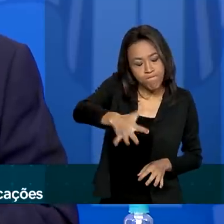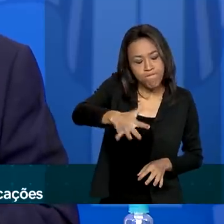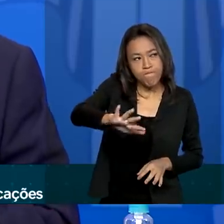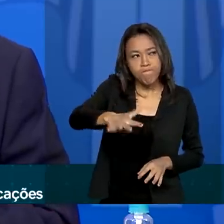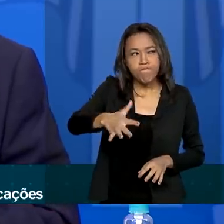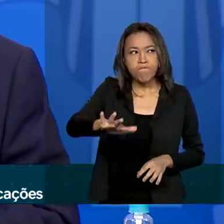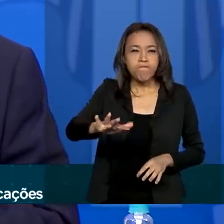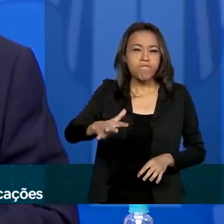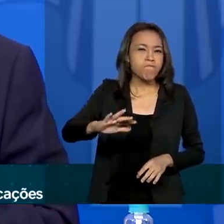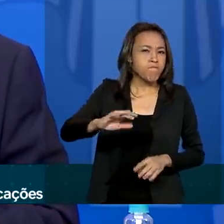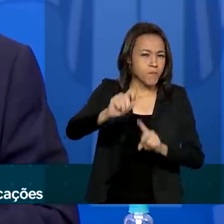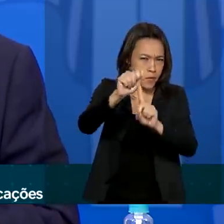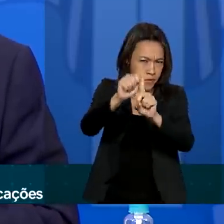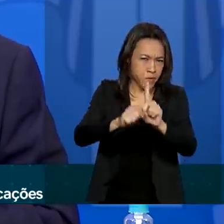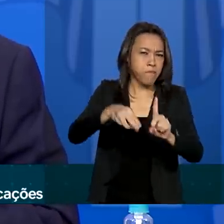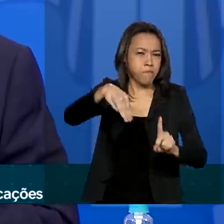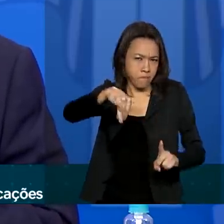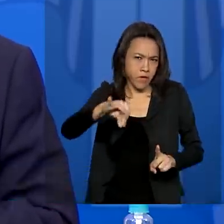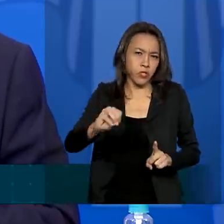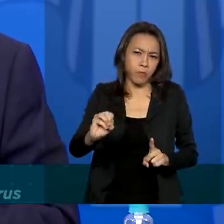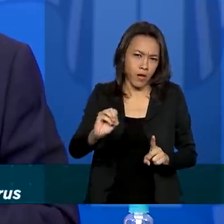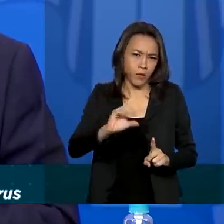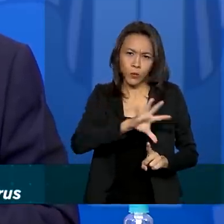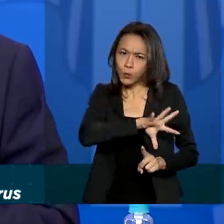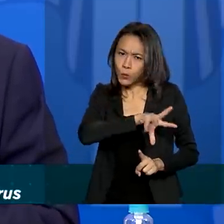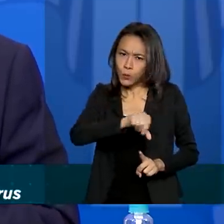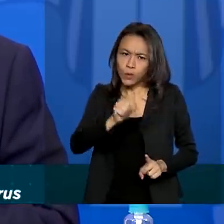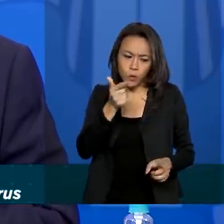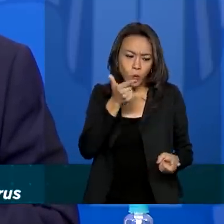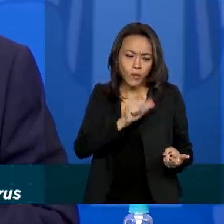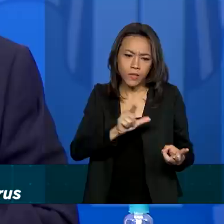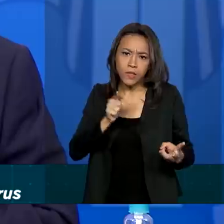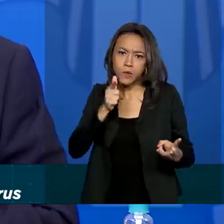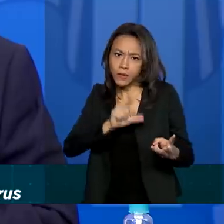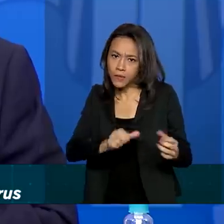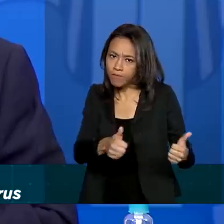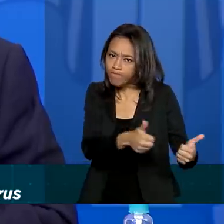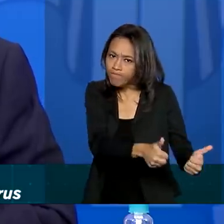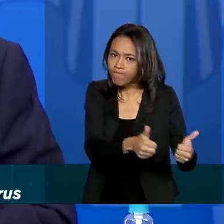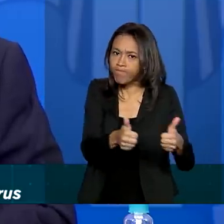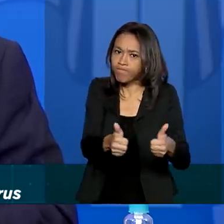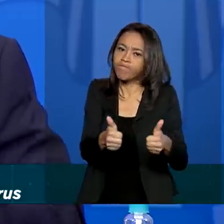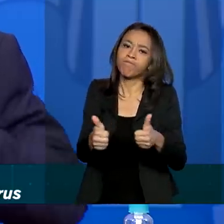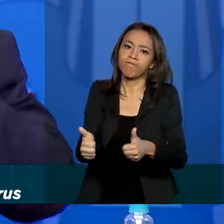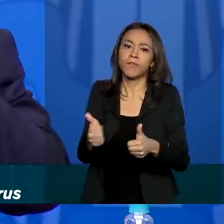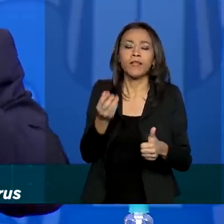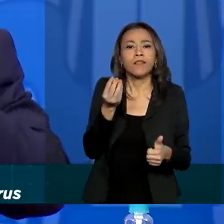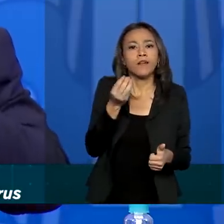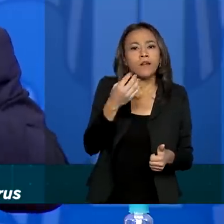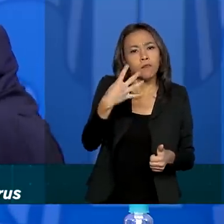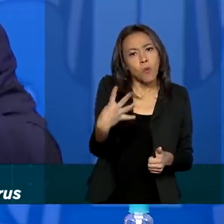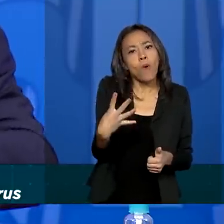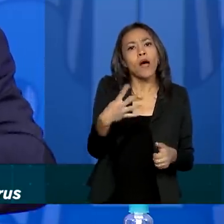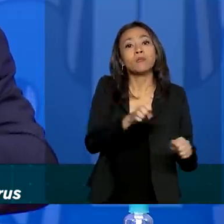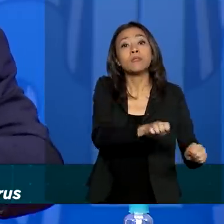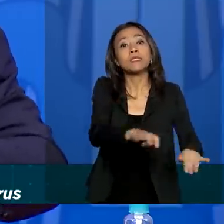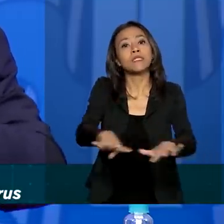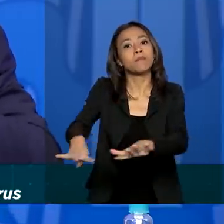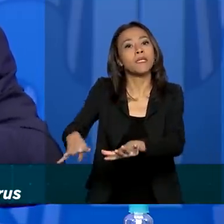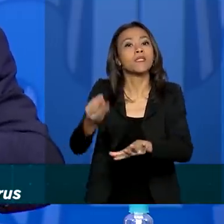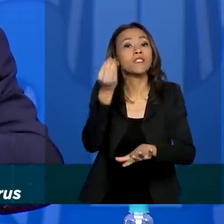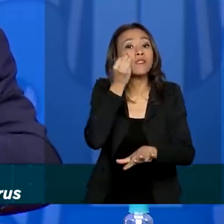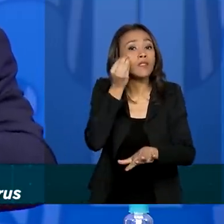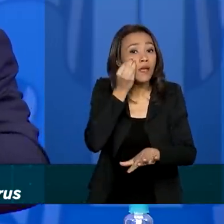maio, tudo isso funcionando, mais ou menos para meio de maio, considerando as quatro semanas de teste e os sistemas de teste